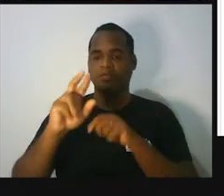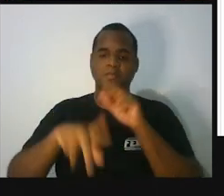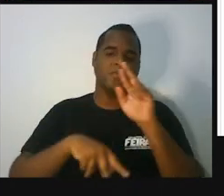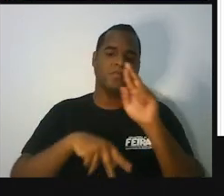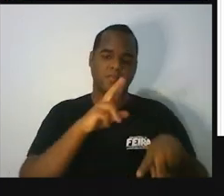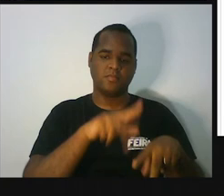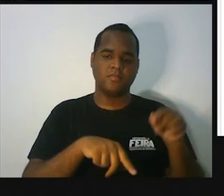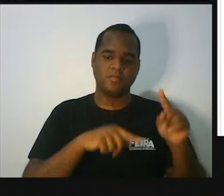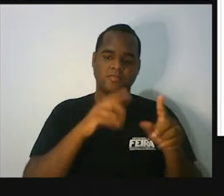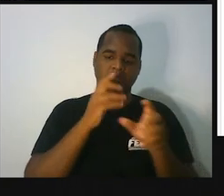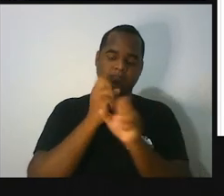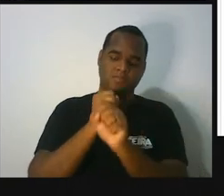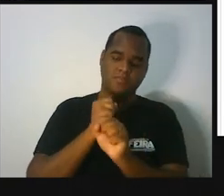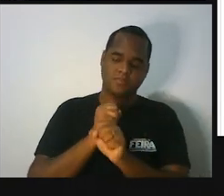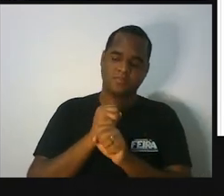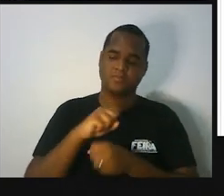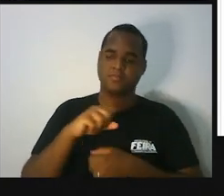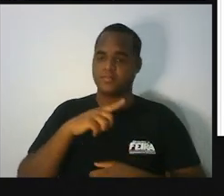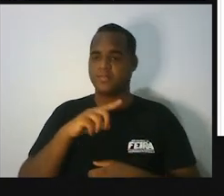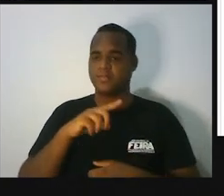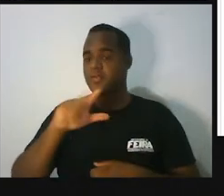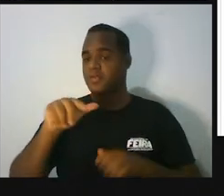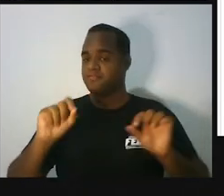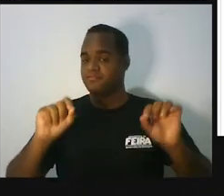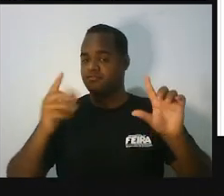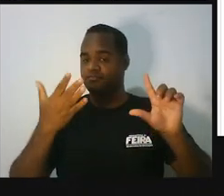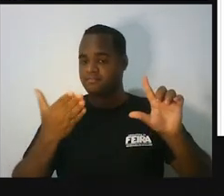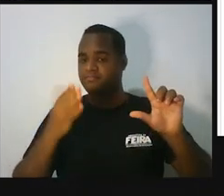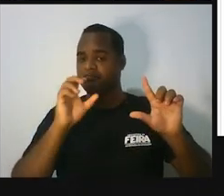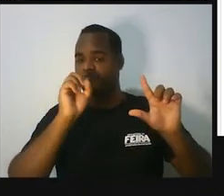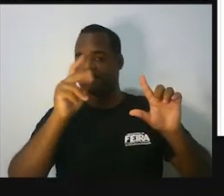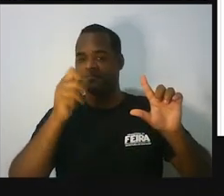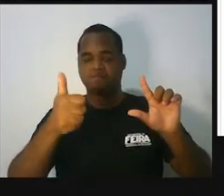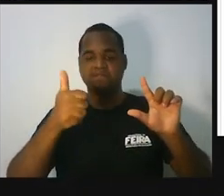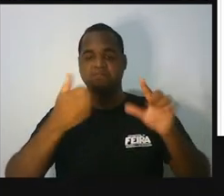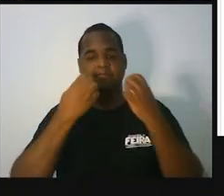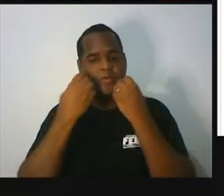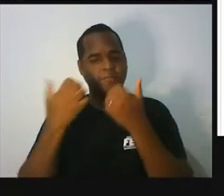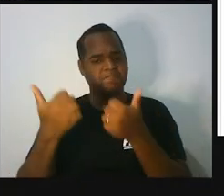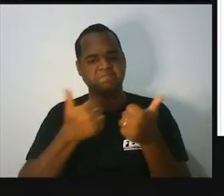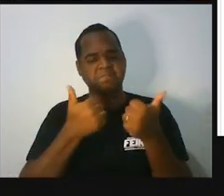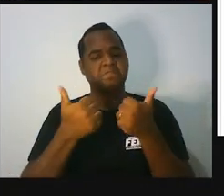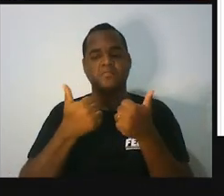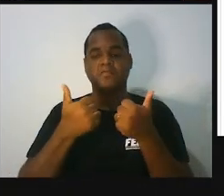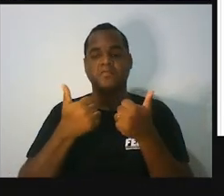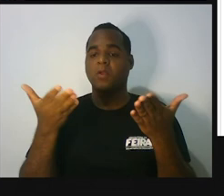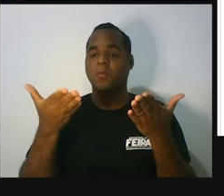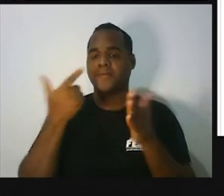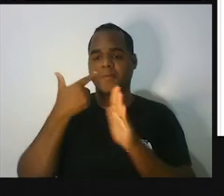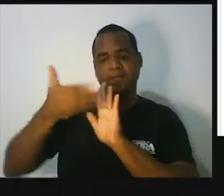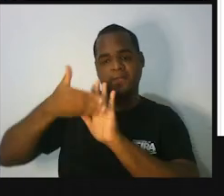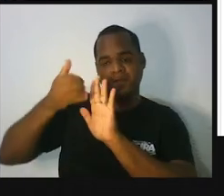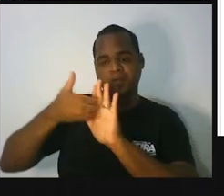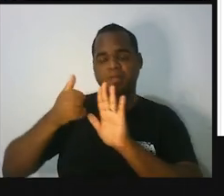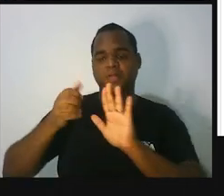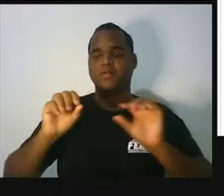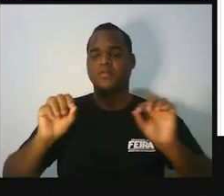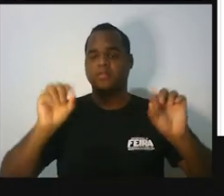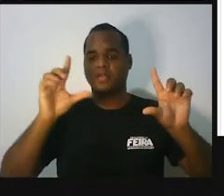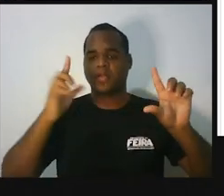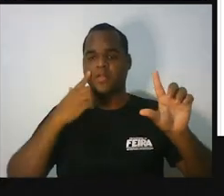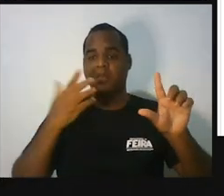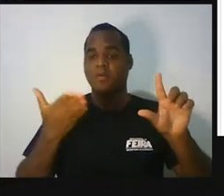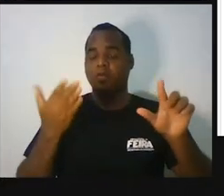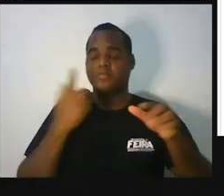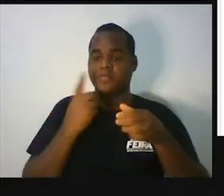dessas que estão aparecendo na tela. Tá bom? Bacana? Bacana, agora eu vou tirar essa tela e